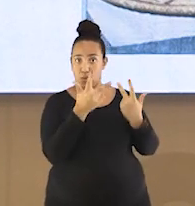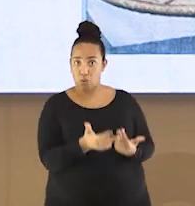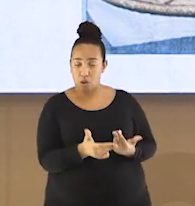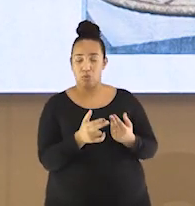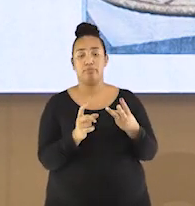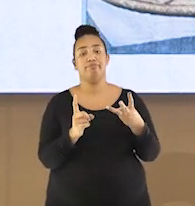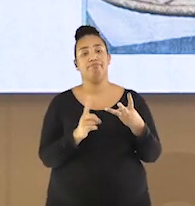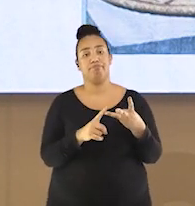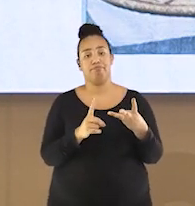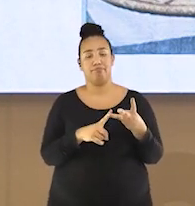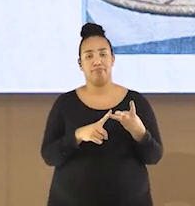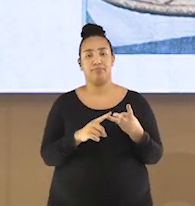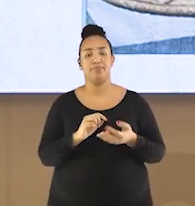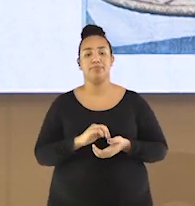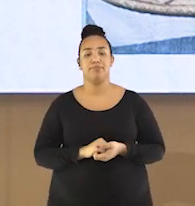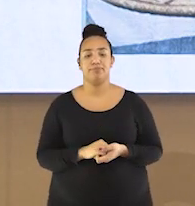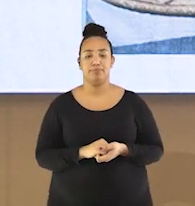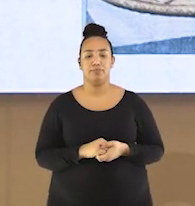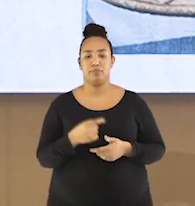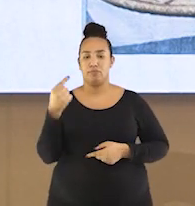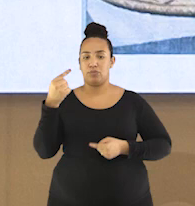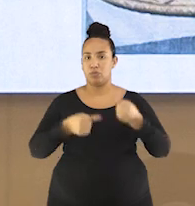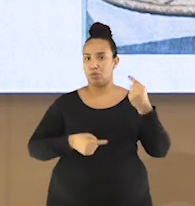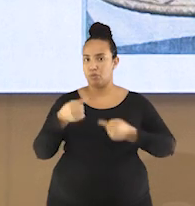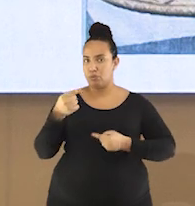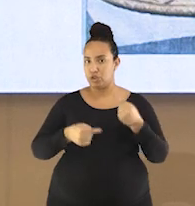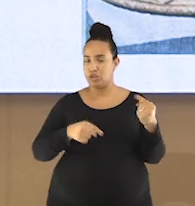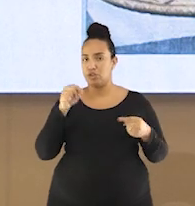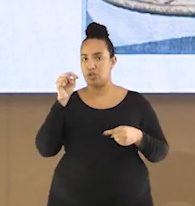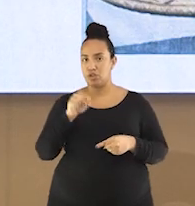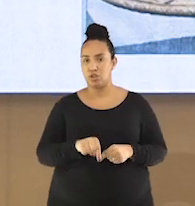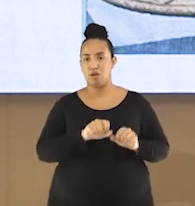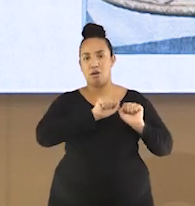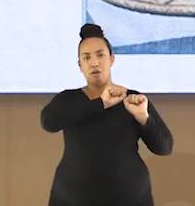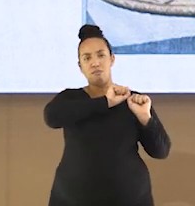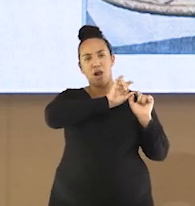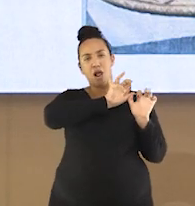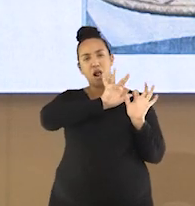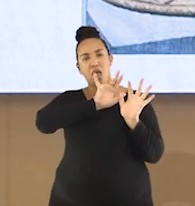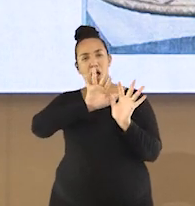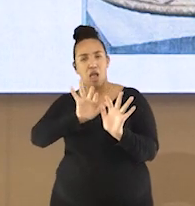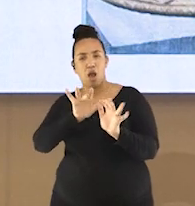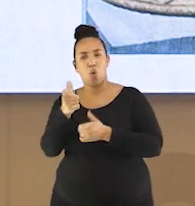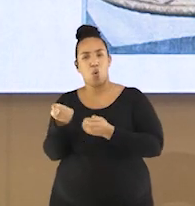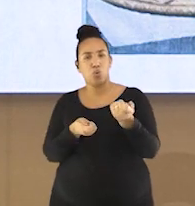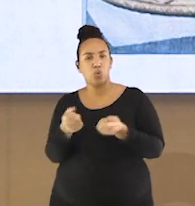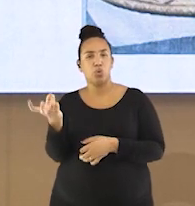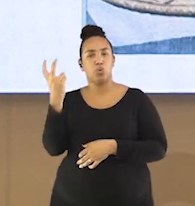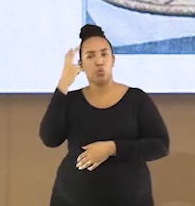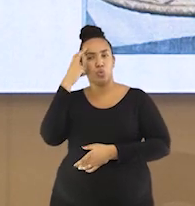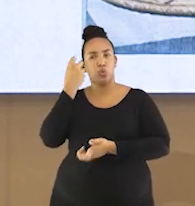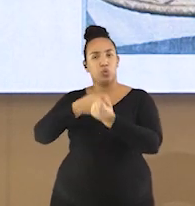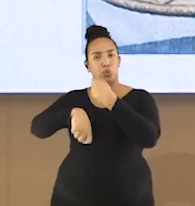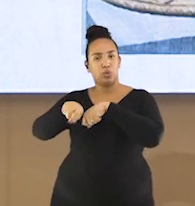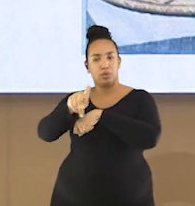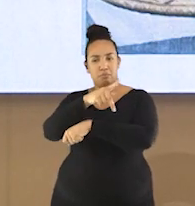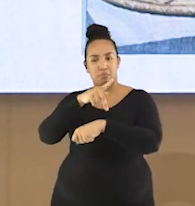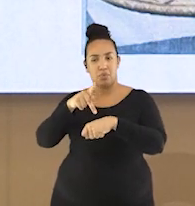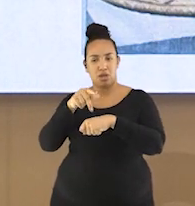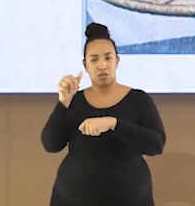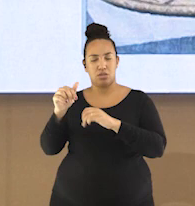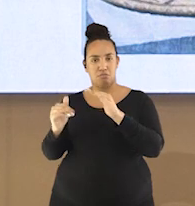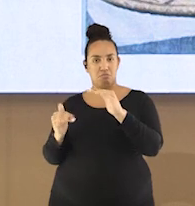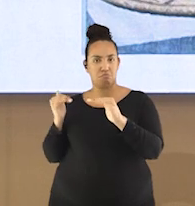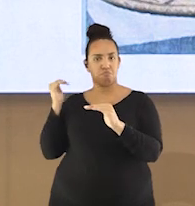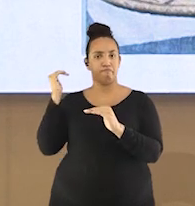Opção C, é a política de expansão e domínio territorial, cultural e econômico de uma nação sobre outras